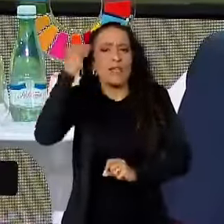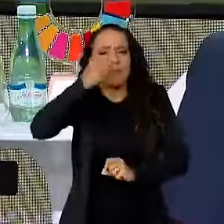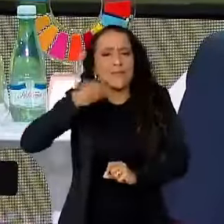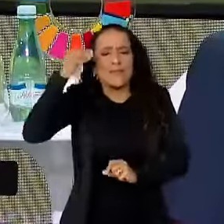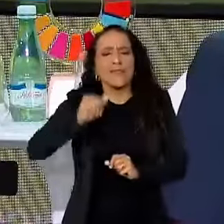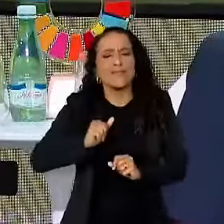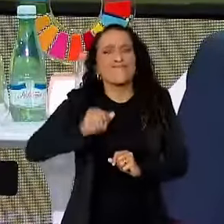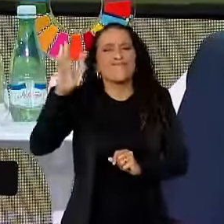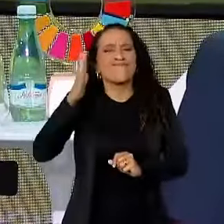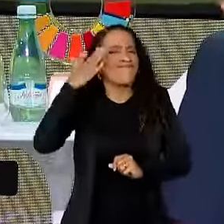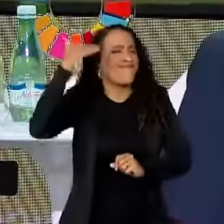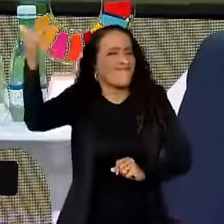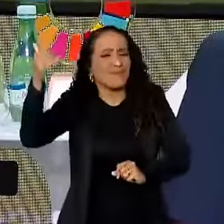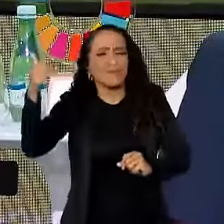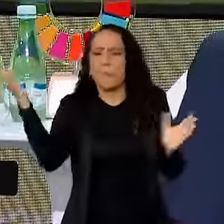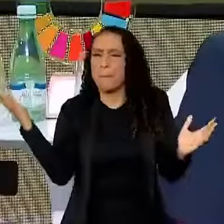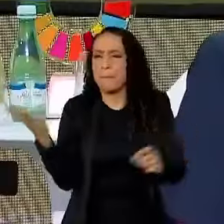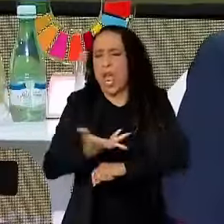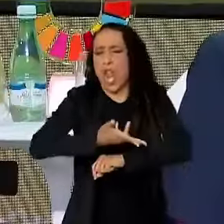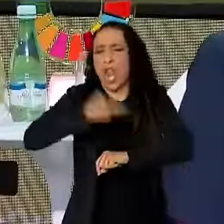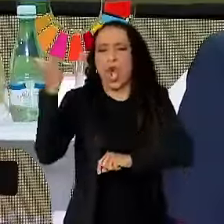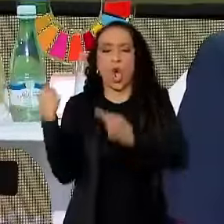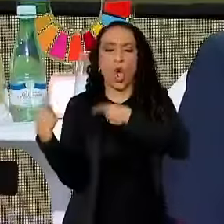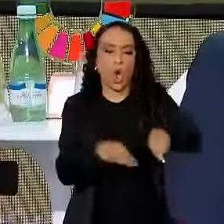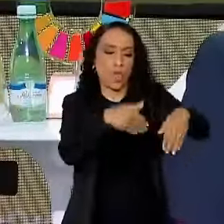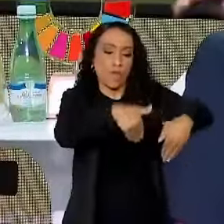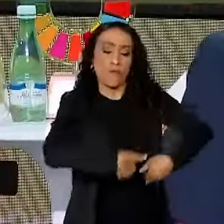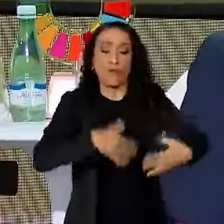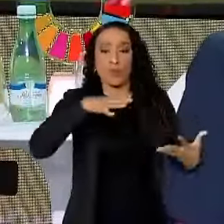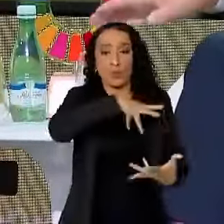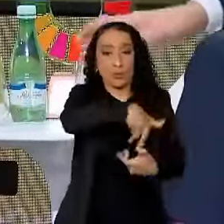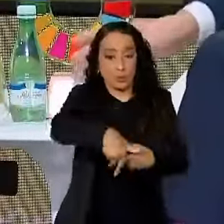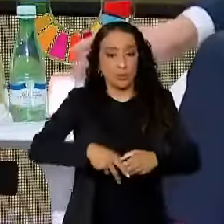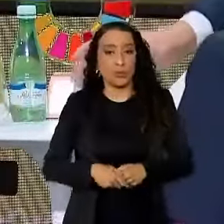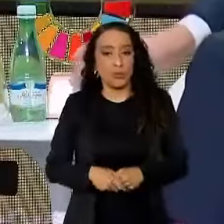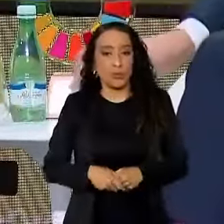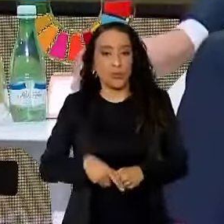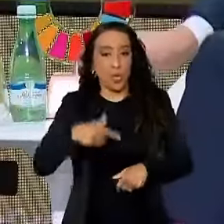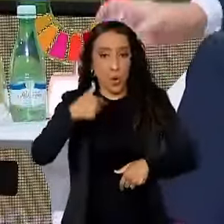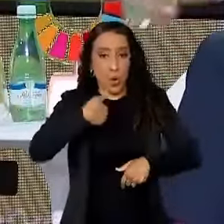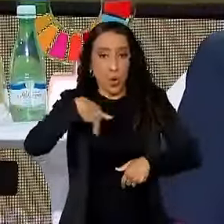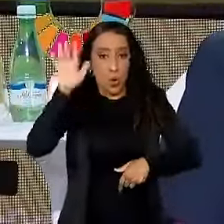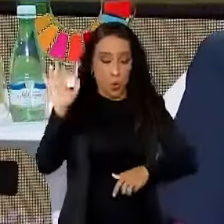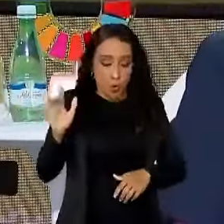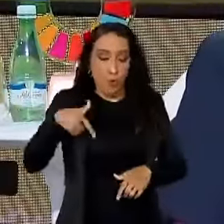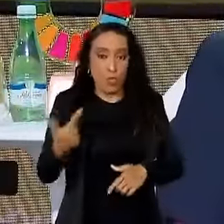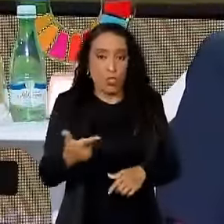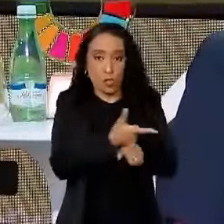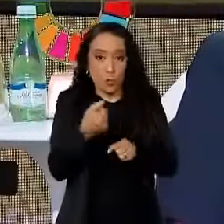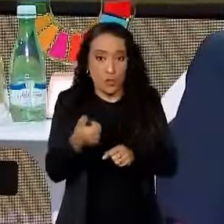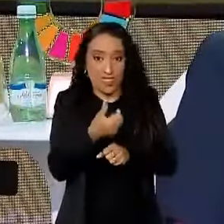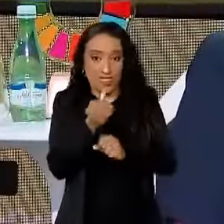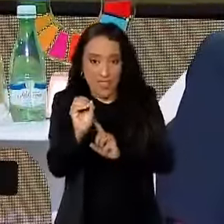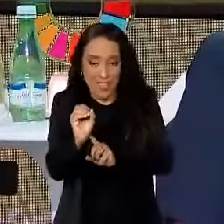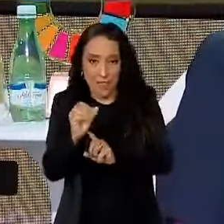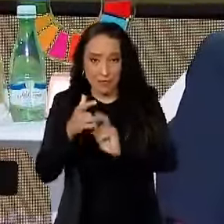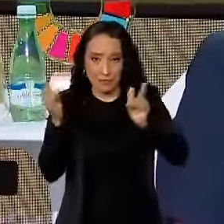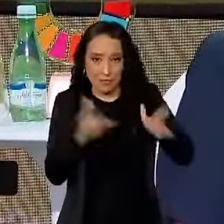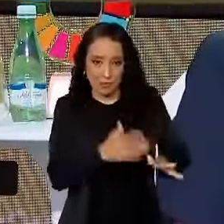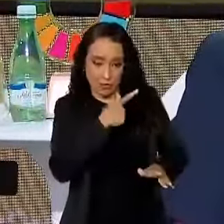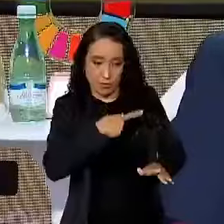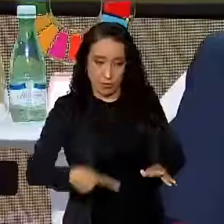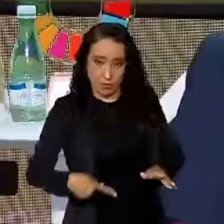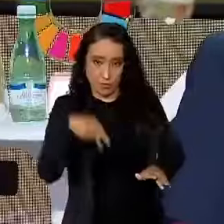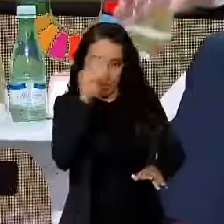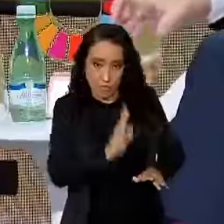mais bem-sucedida de combate à fome no mundo. Eu, quando deixei a presidência em 2010, eu